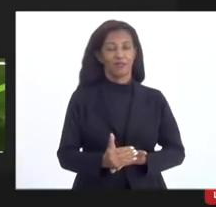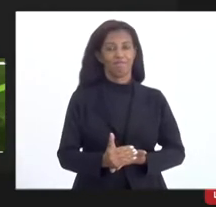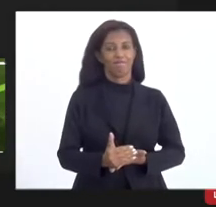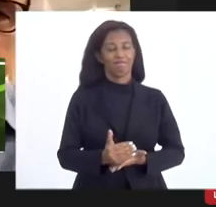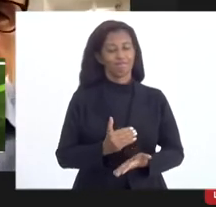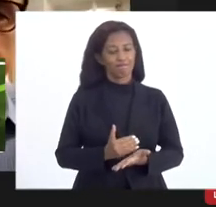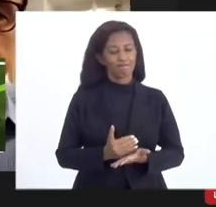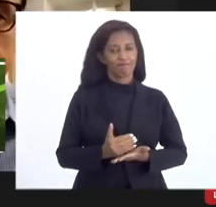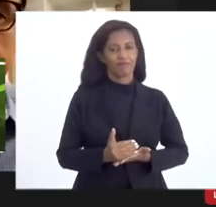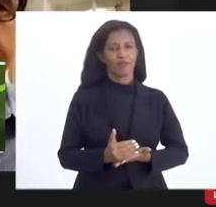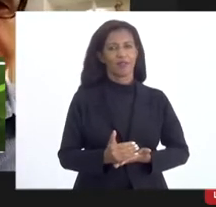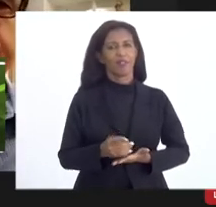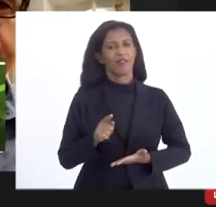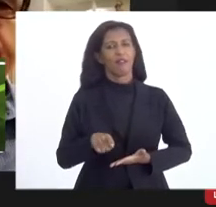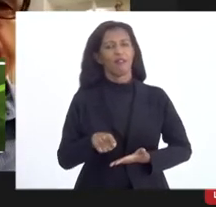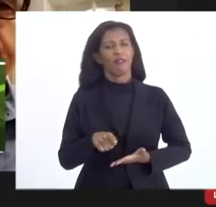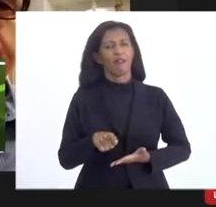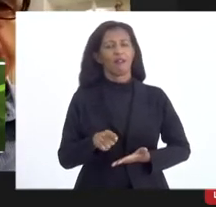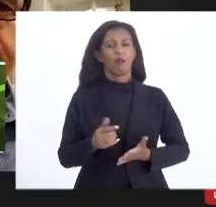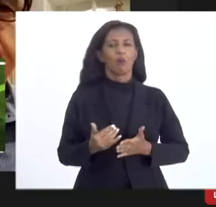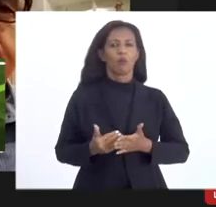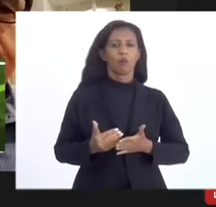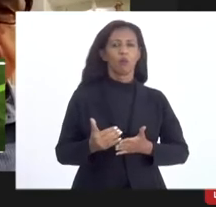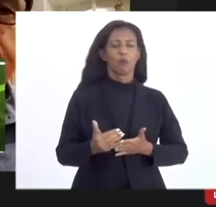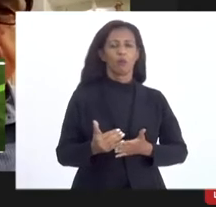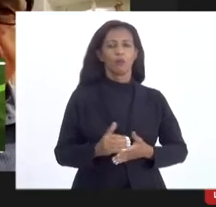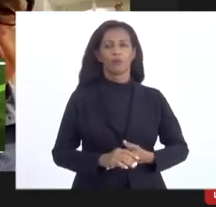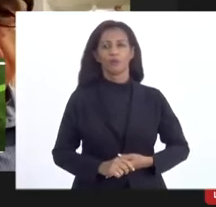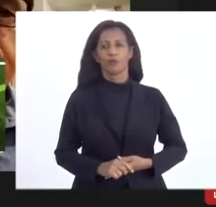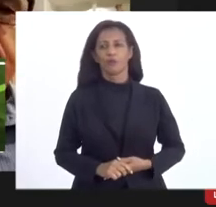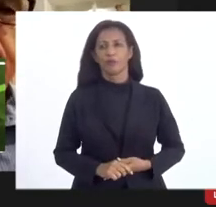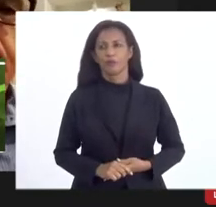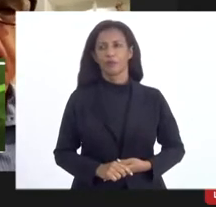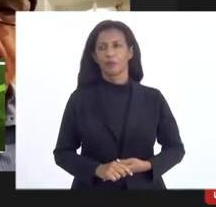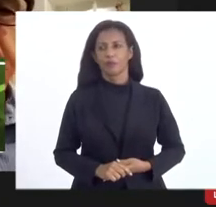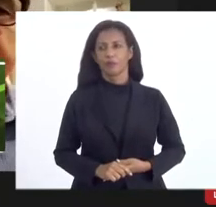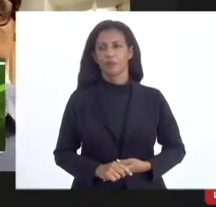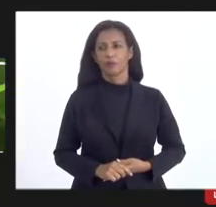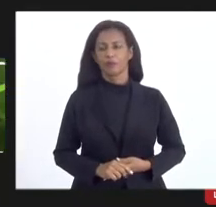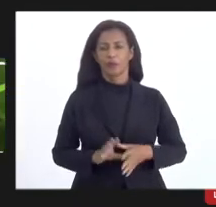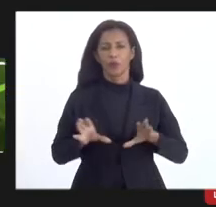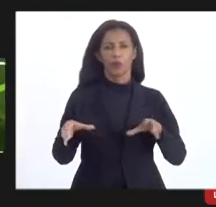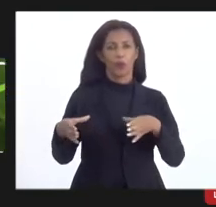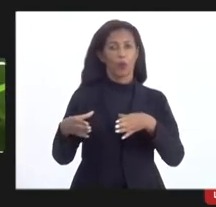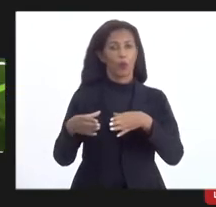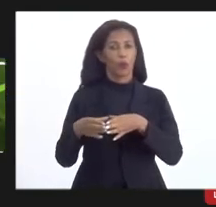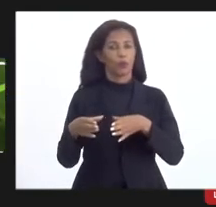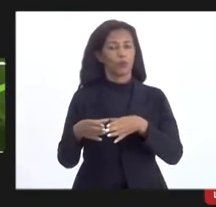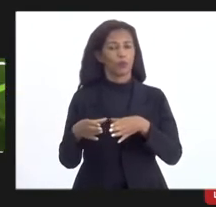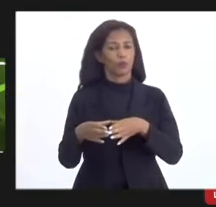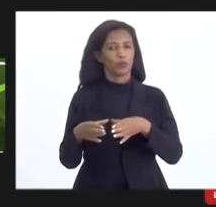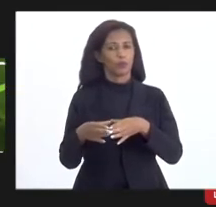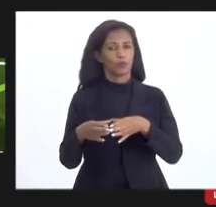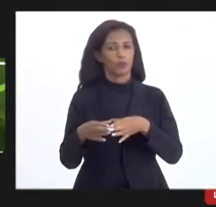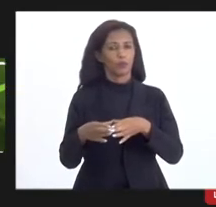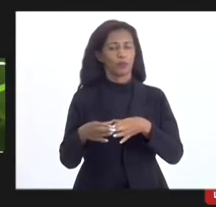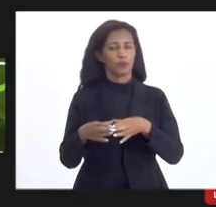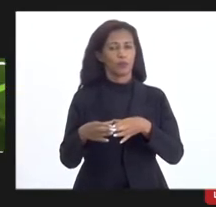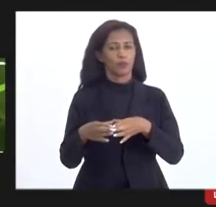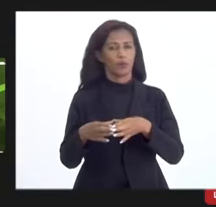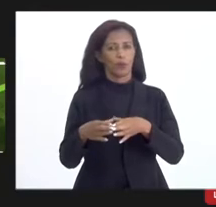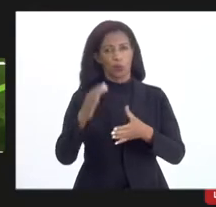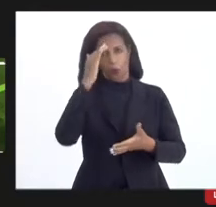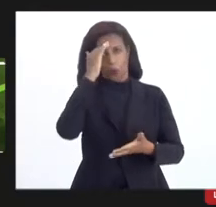essa iniciativa no fundo, no fundo, ela partiu da comissão do